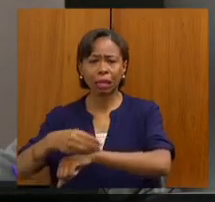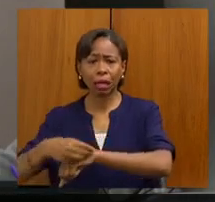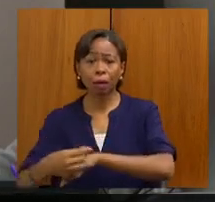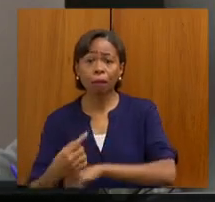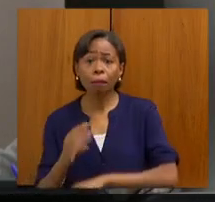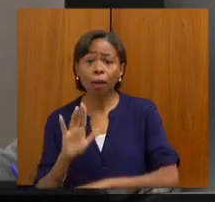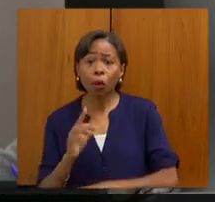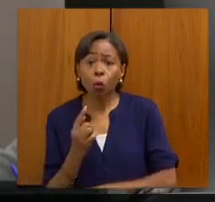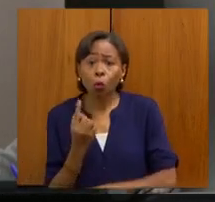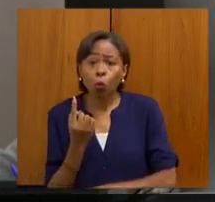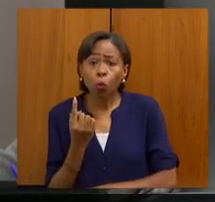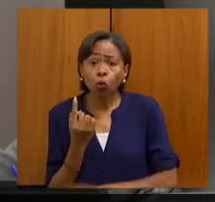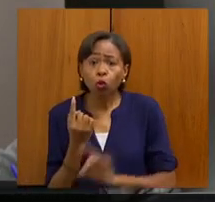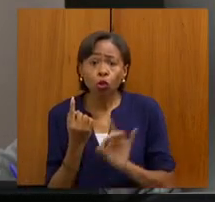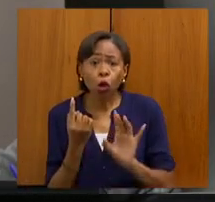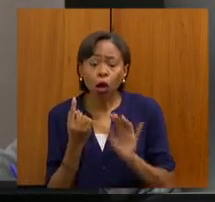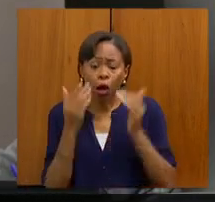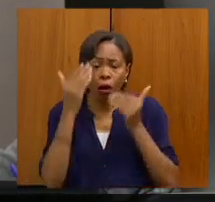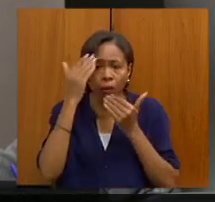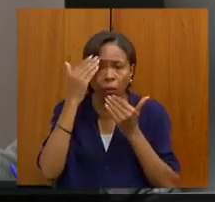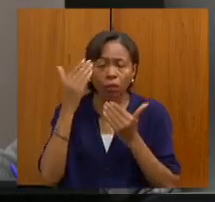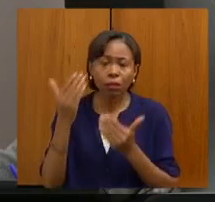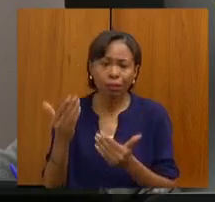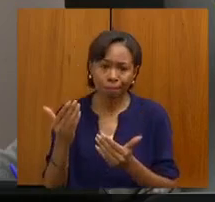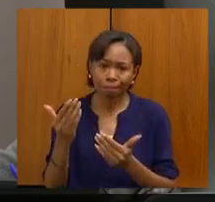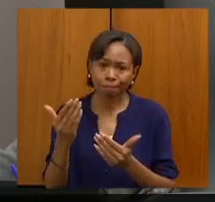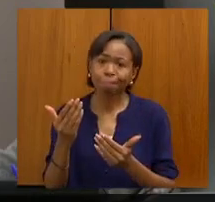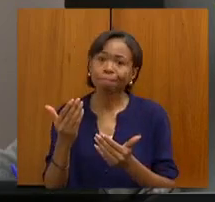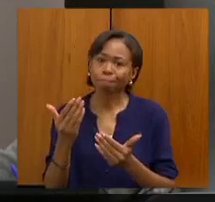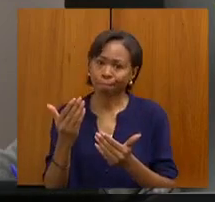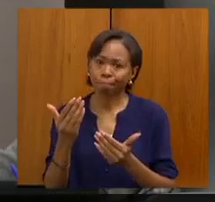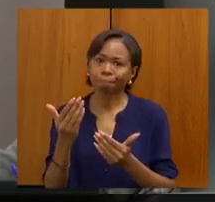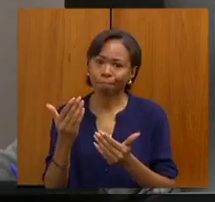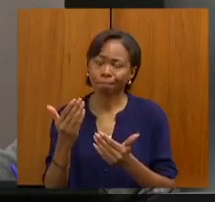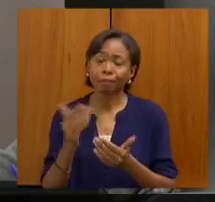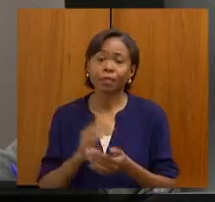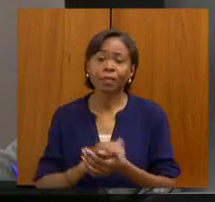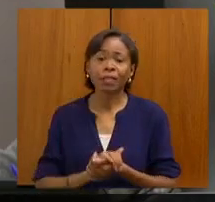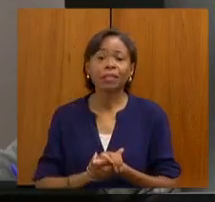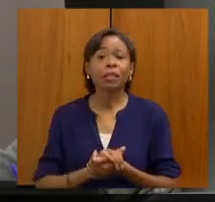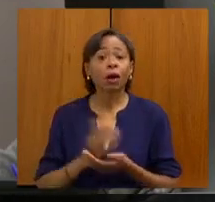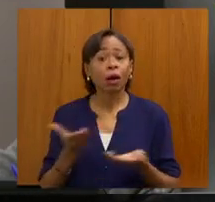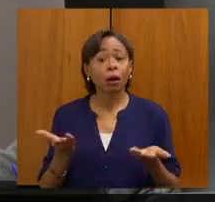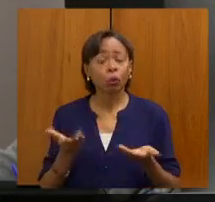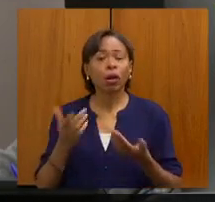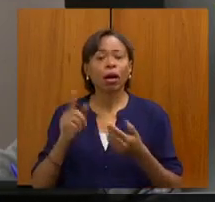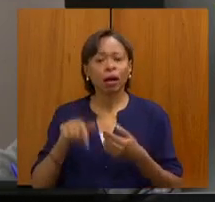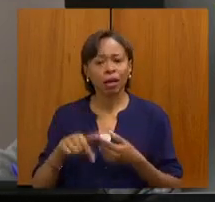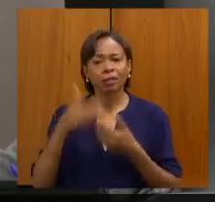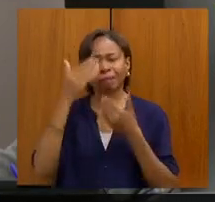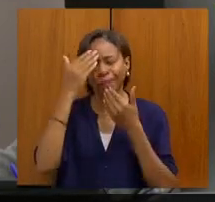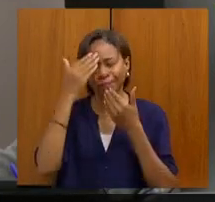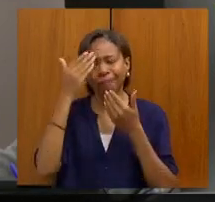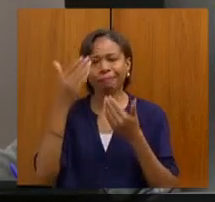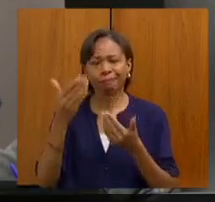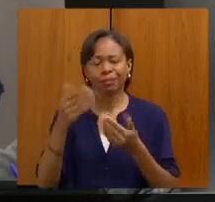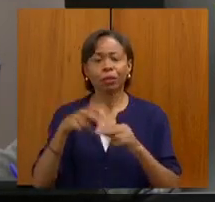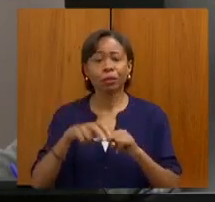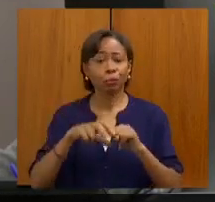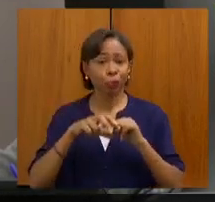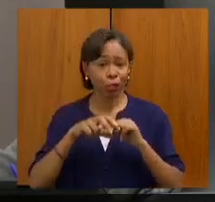é hora de reconhecer, de agradecer. E nesse sentido, secretário, nós temos tido aí algumas reuniões